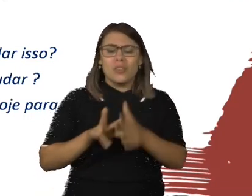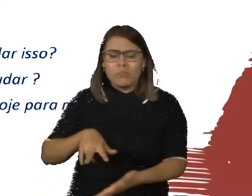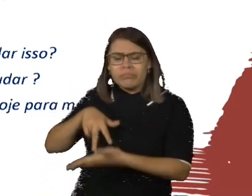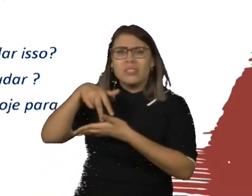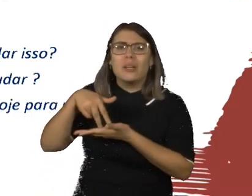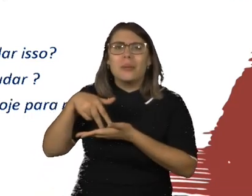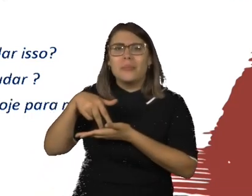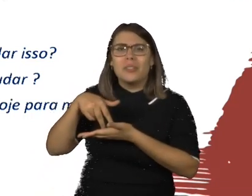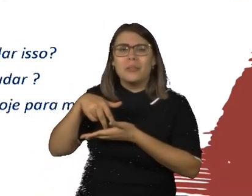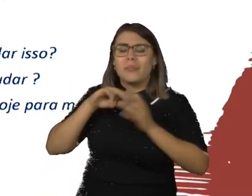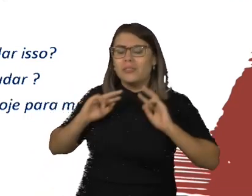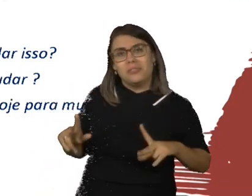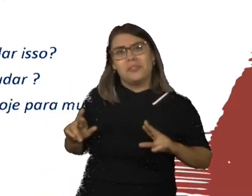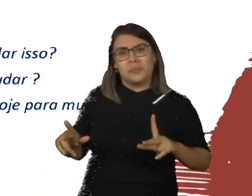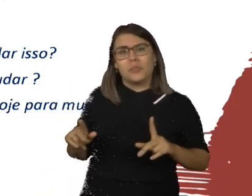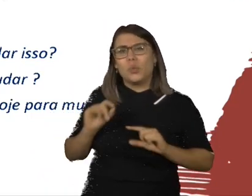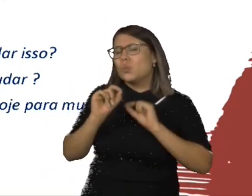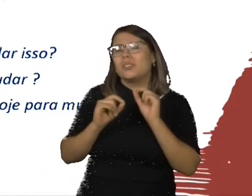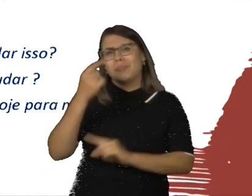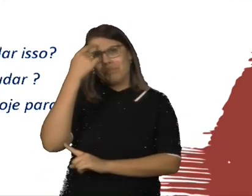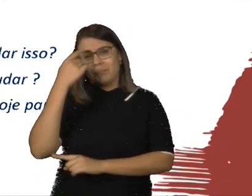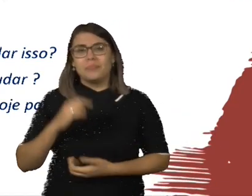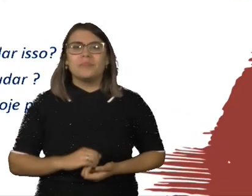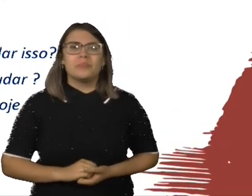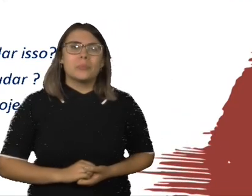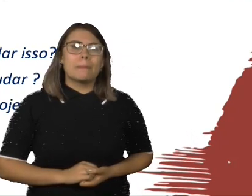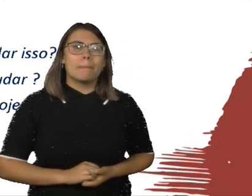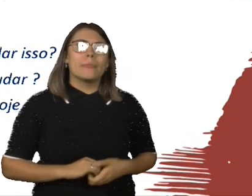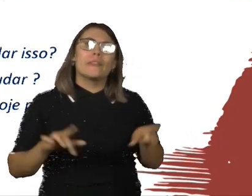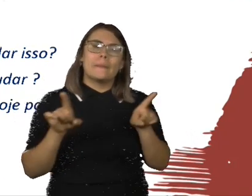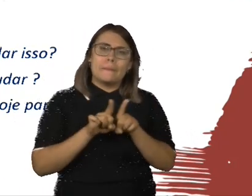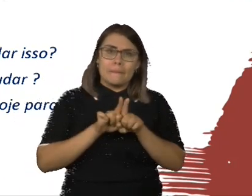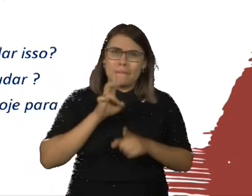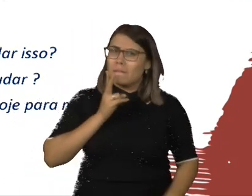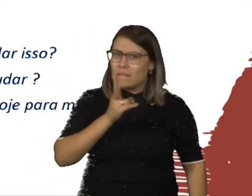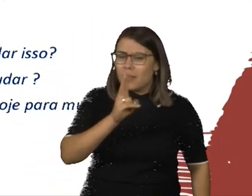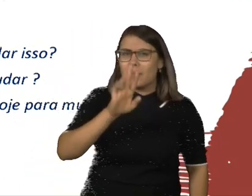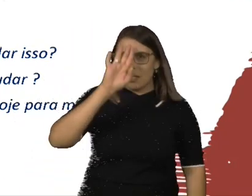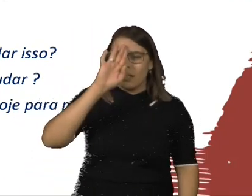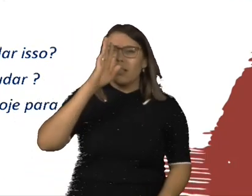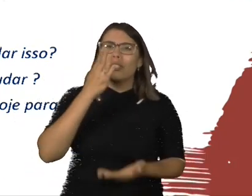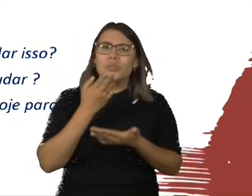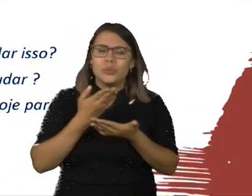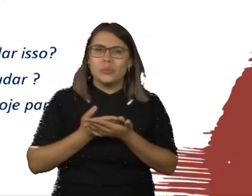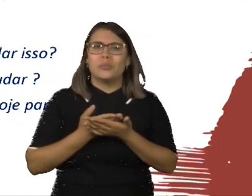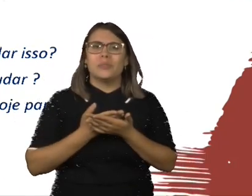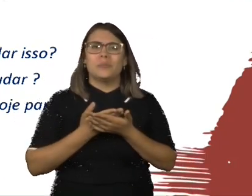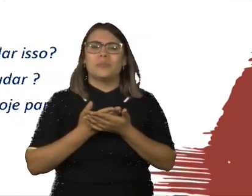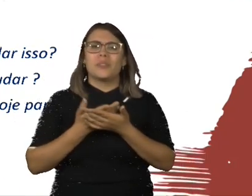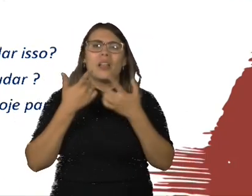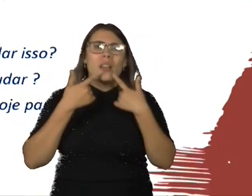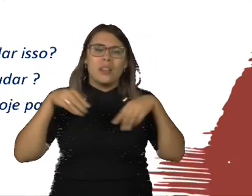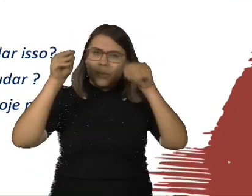para que isso mude. Escreva no papel. sempre acreditou nisso, trouxe agora um processo de linguagem de